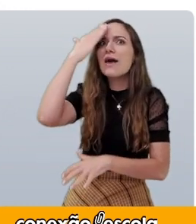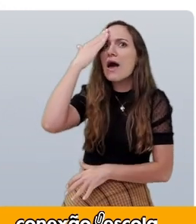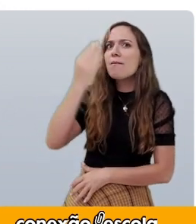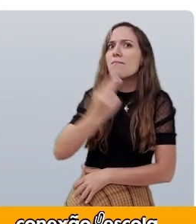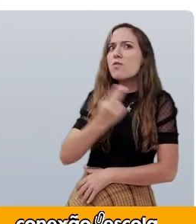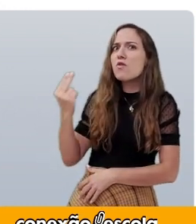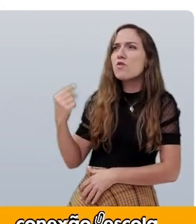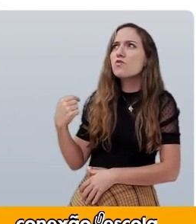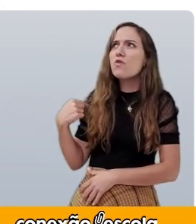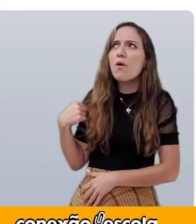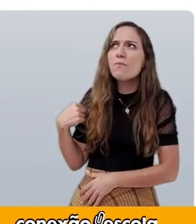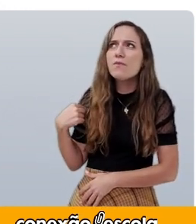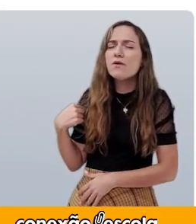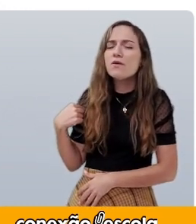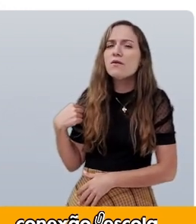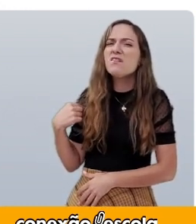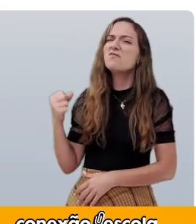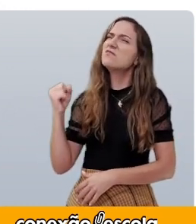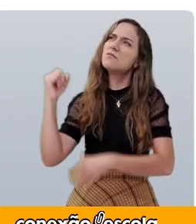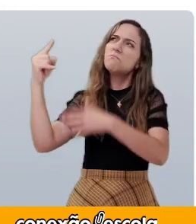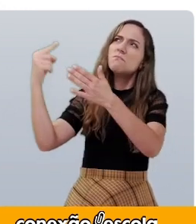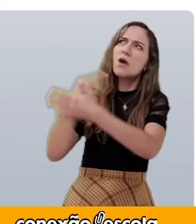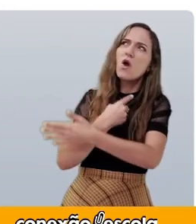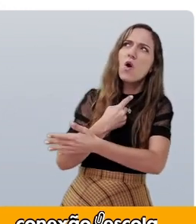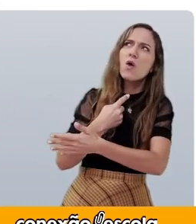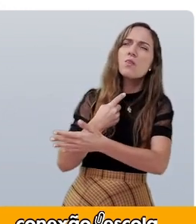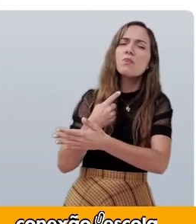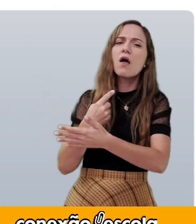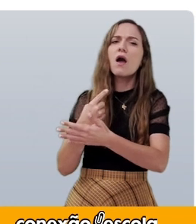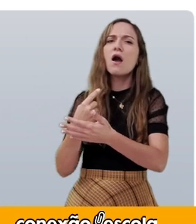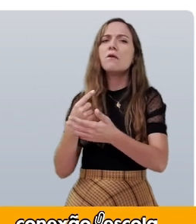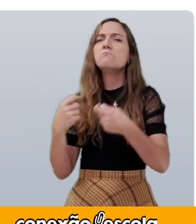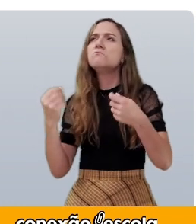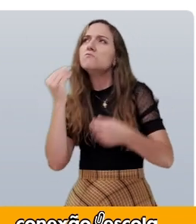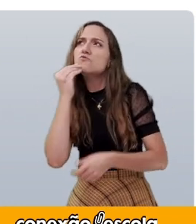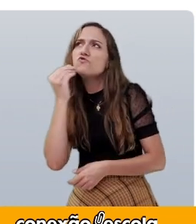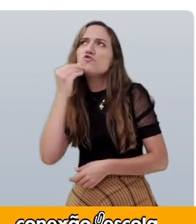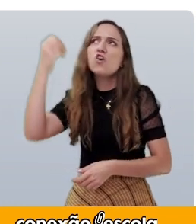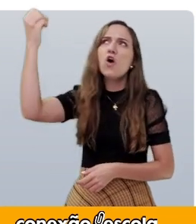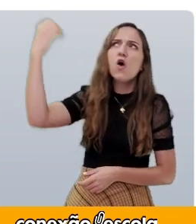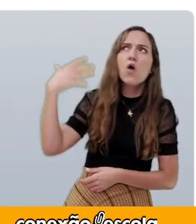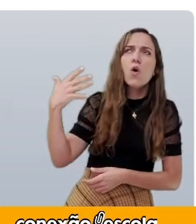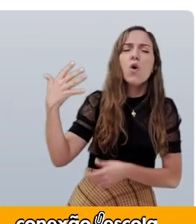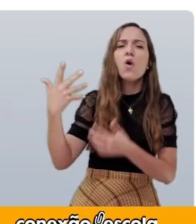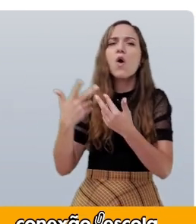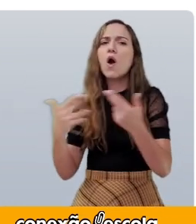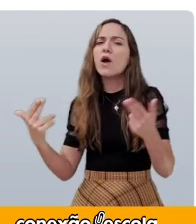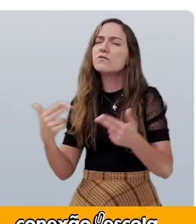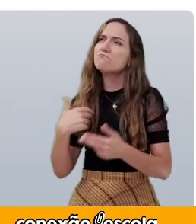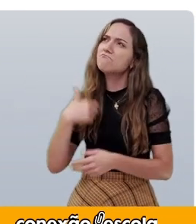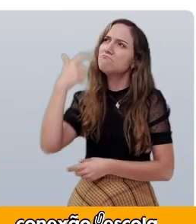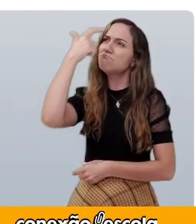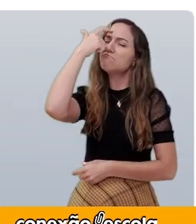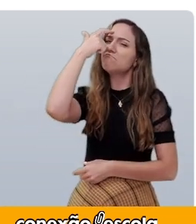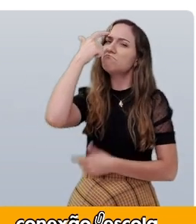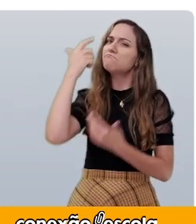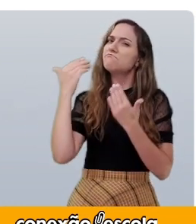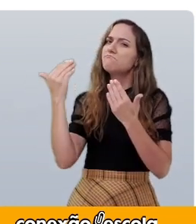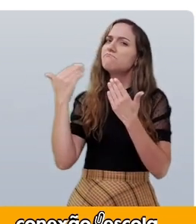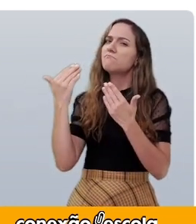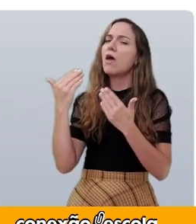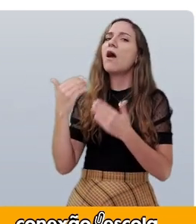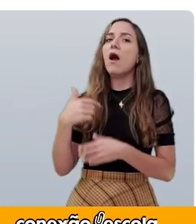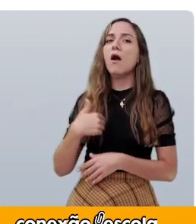coisa nenhuma, e se estivesse só perguntando se poderia acender a luz do local? Por via das